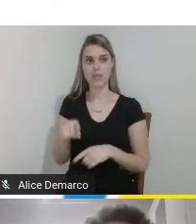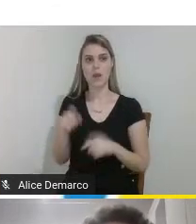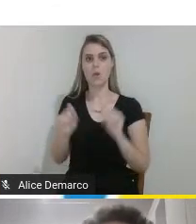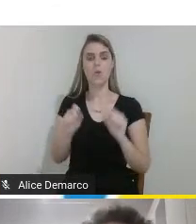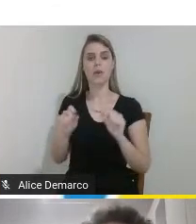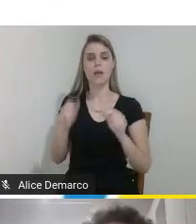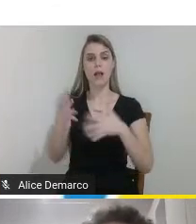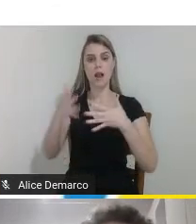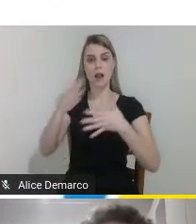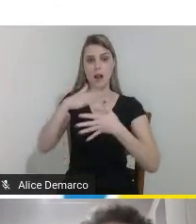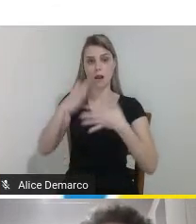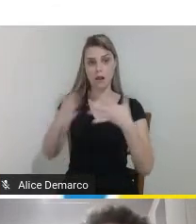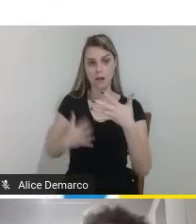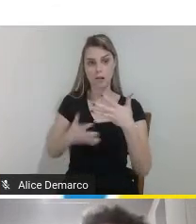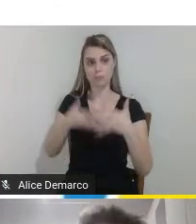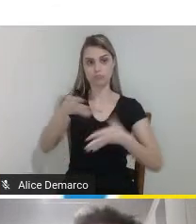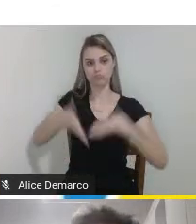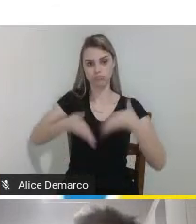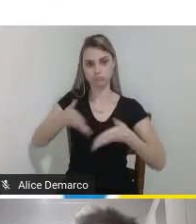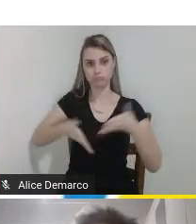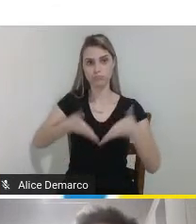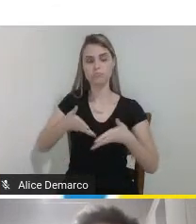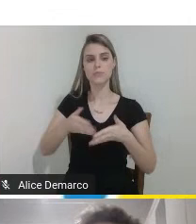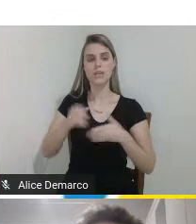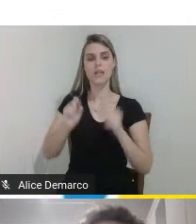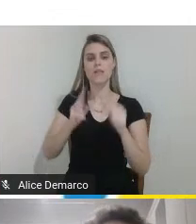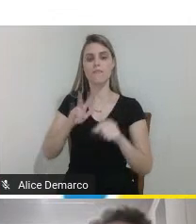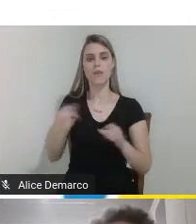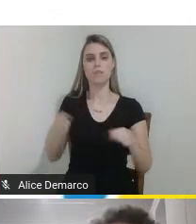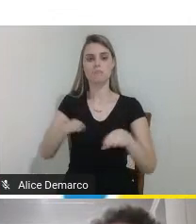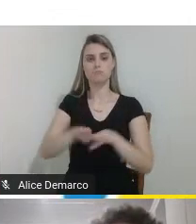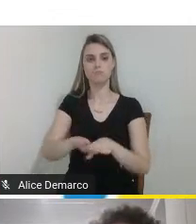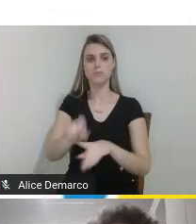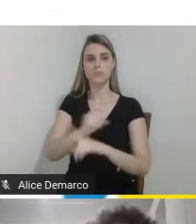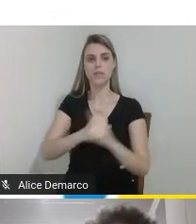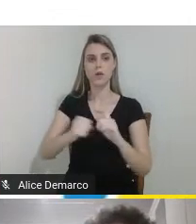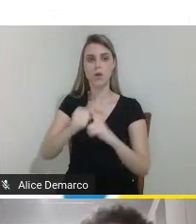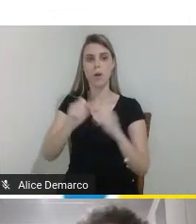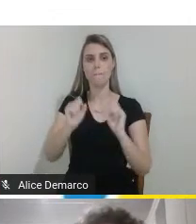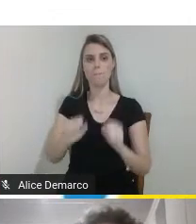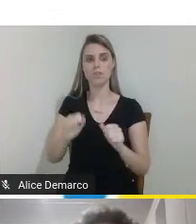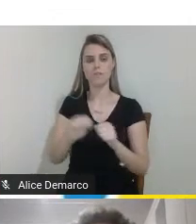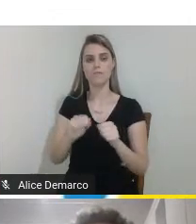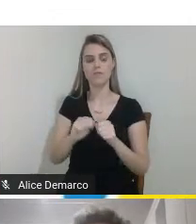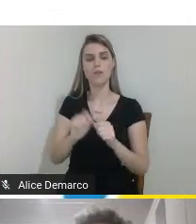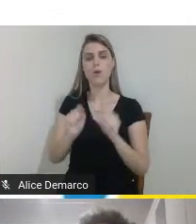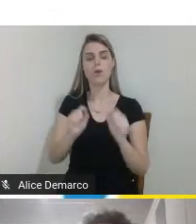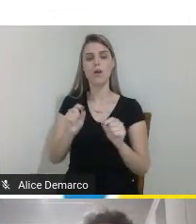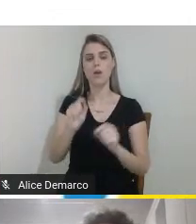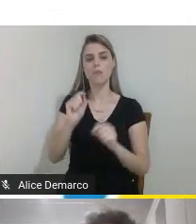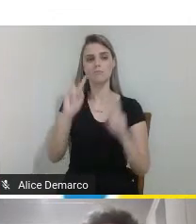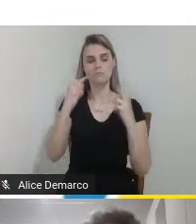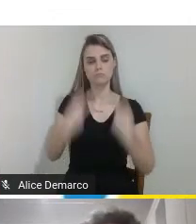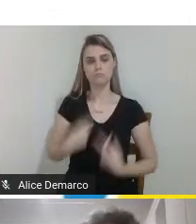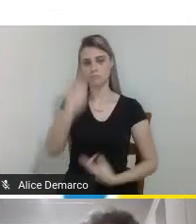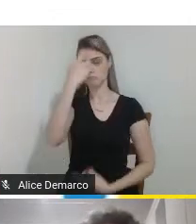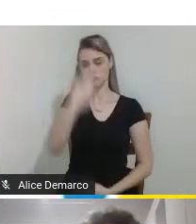sinais que esse indivíduo vai estar sendo inserido na sociedade e podendo exercer a sua cidadania próximo